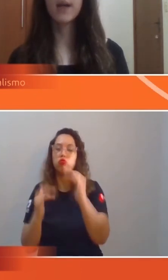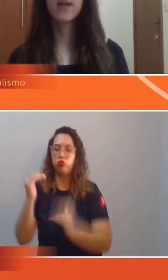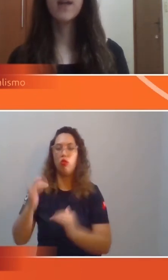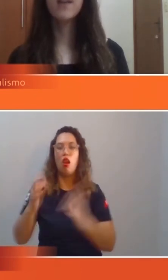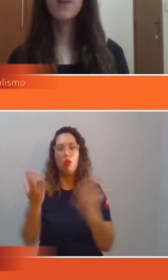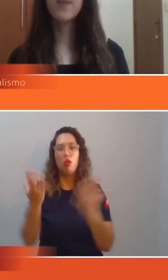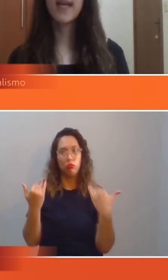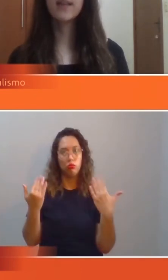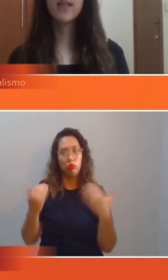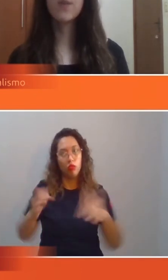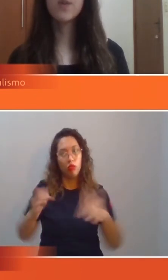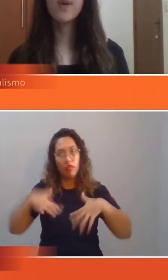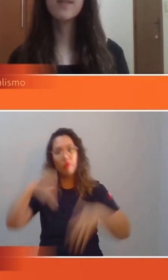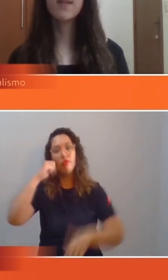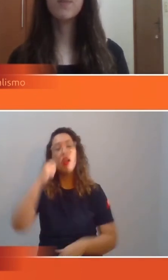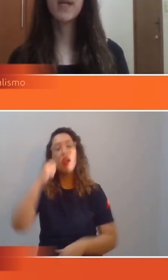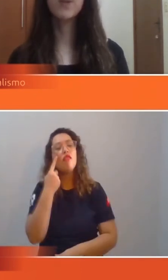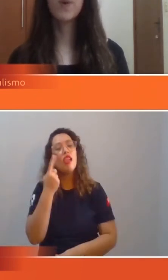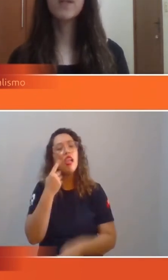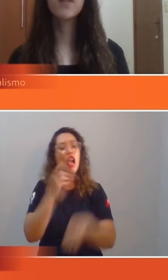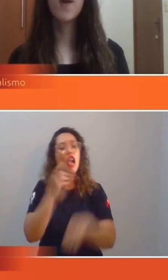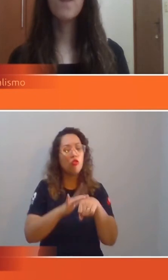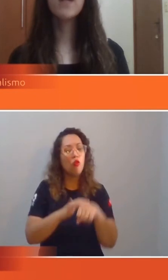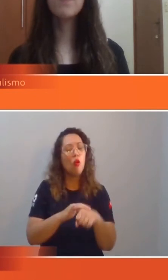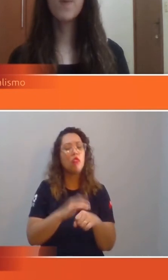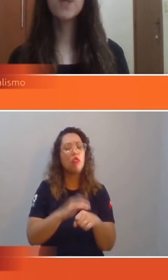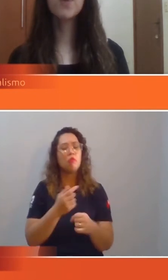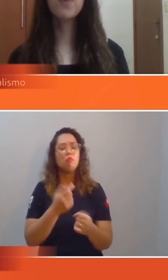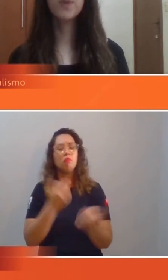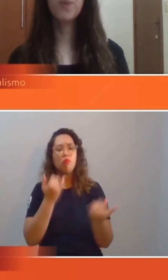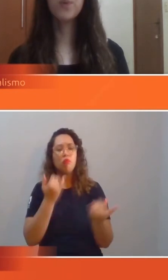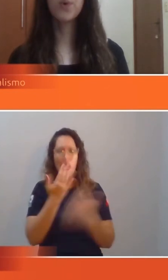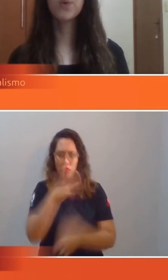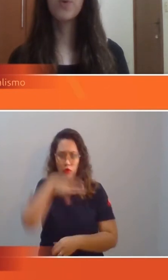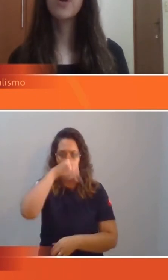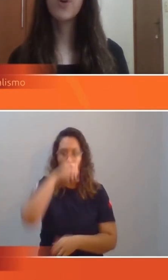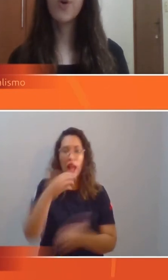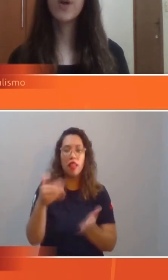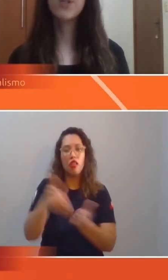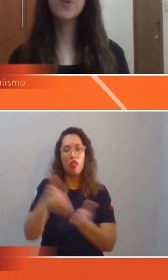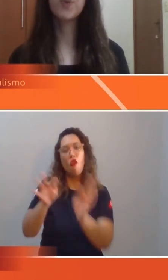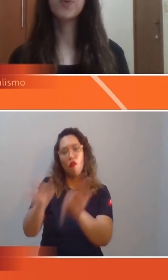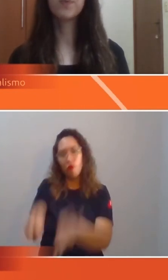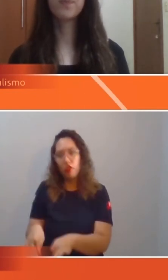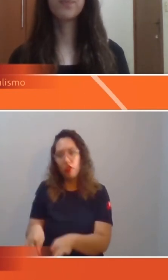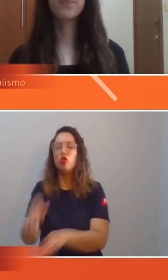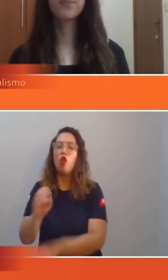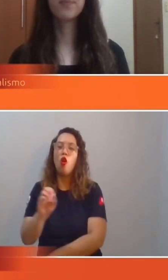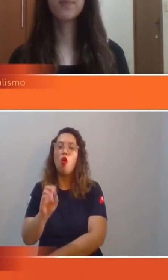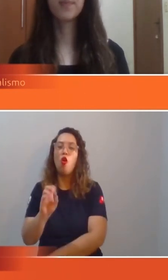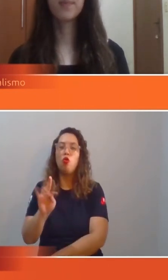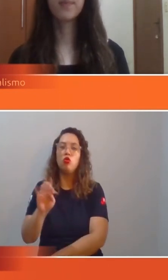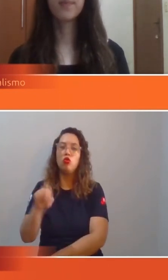do ar. Então, fique atento às doenças respiratórias, principalmente no fim do outono, que ocorre em junho.